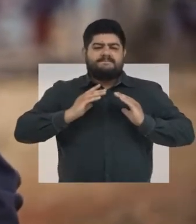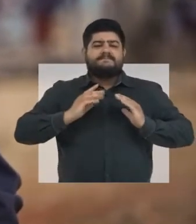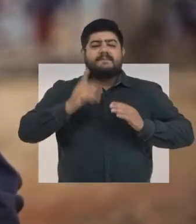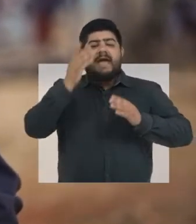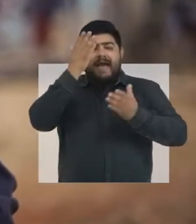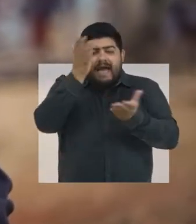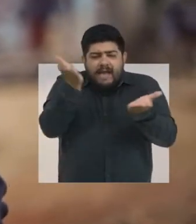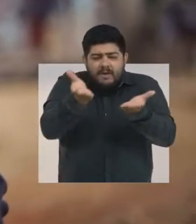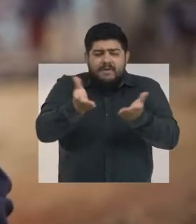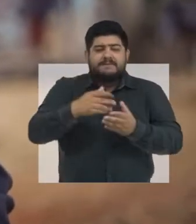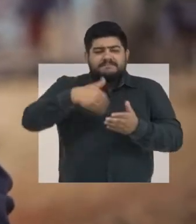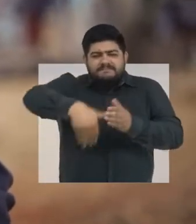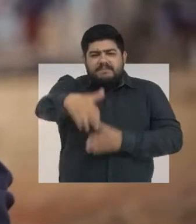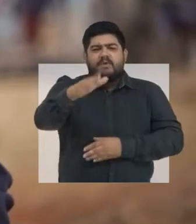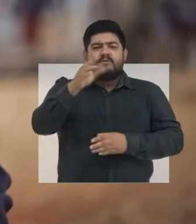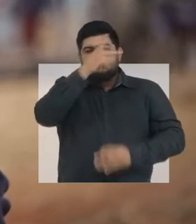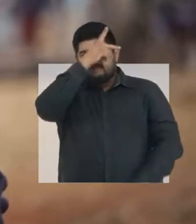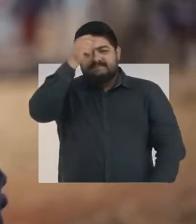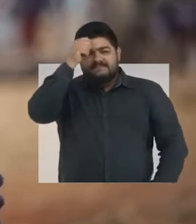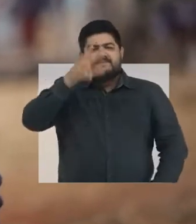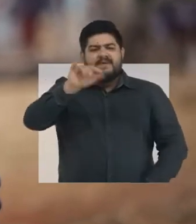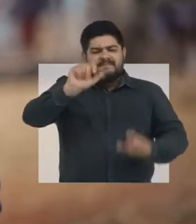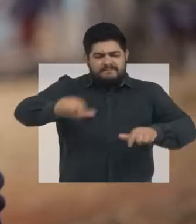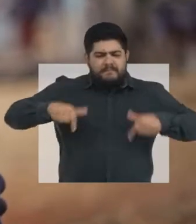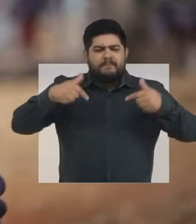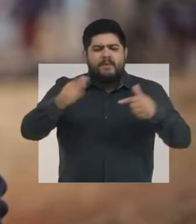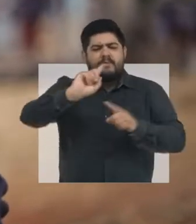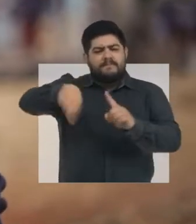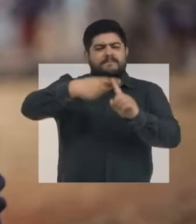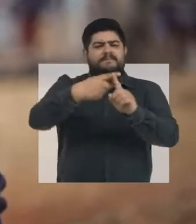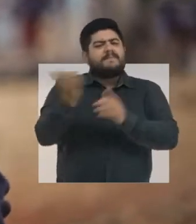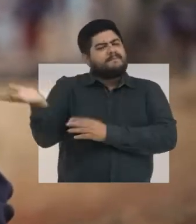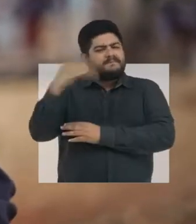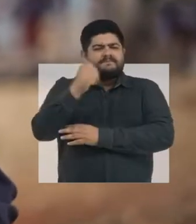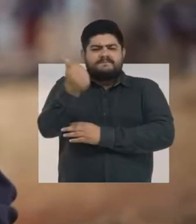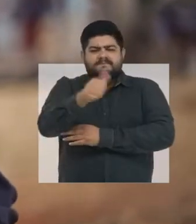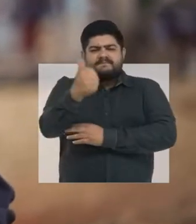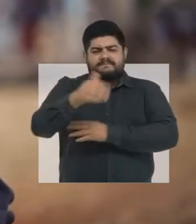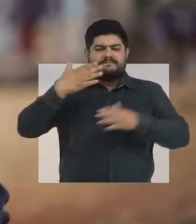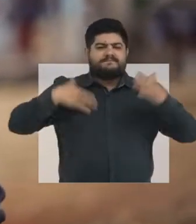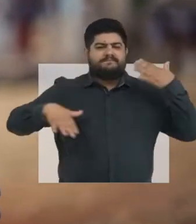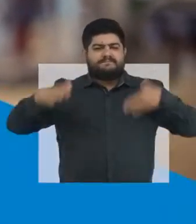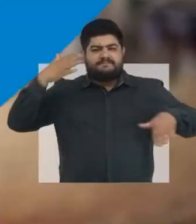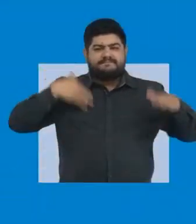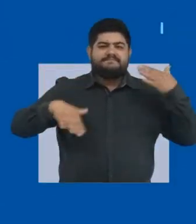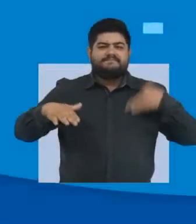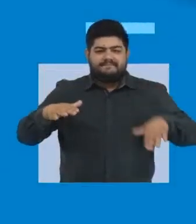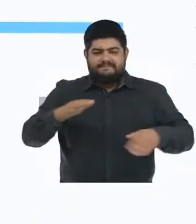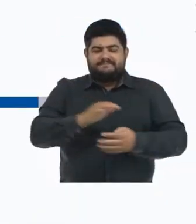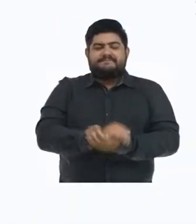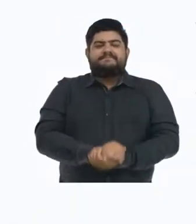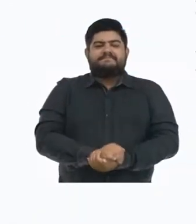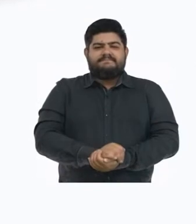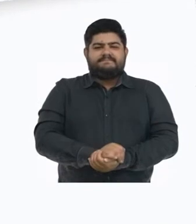Agora, como prefeita, vai lutar ainda mais. Vamos de onze, vamos de Cristiane Lopes.